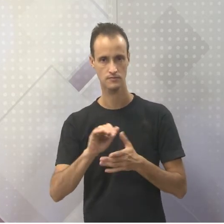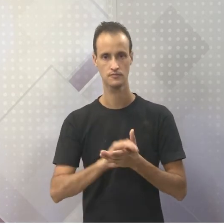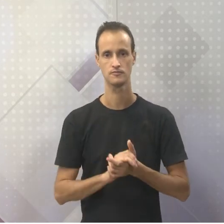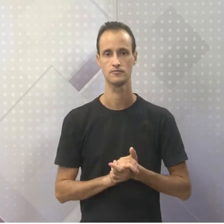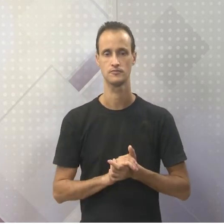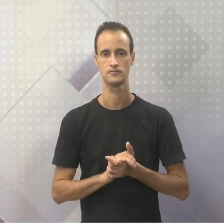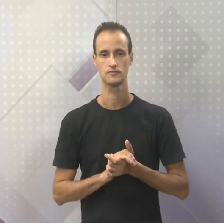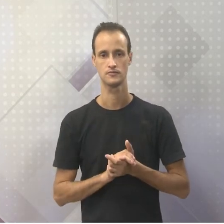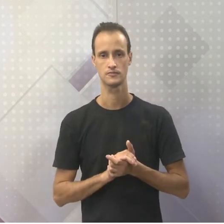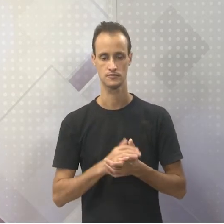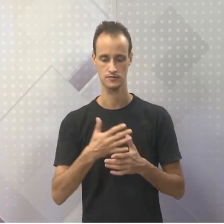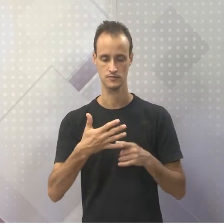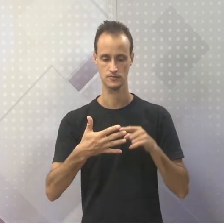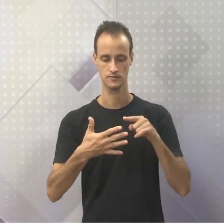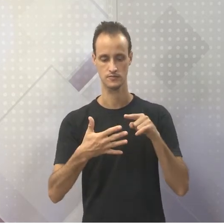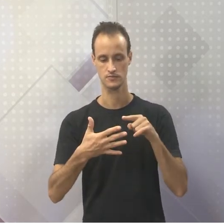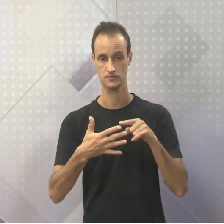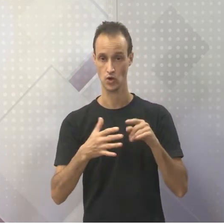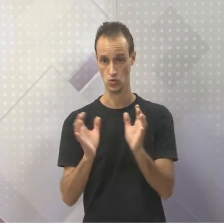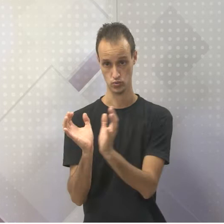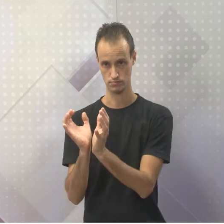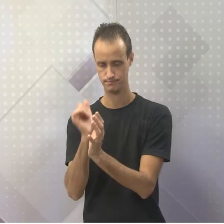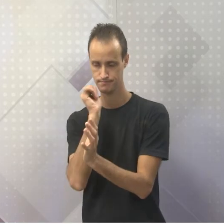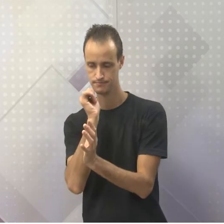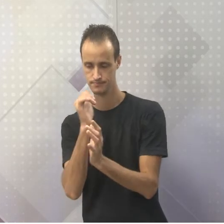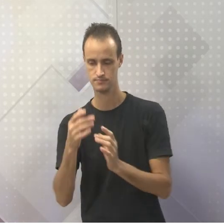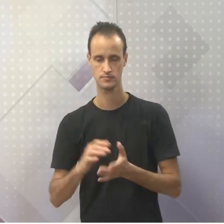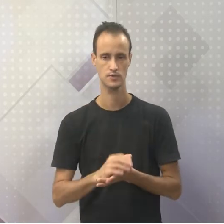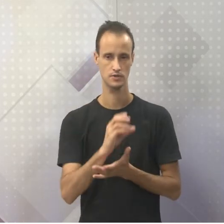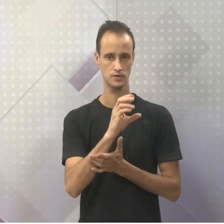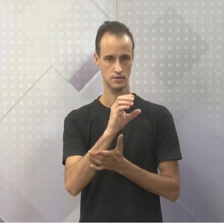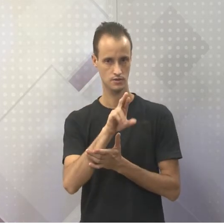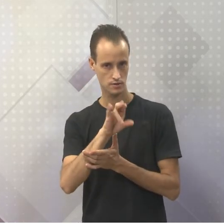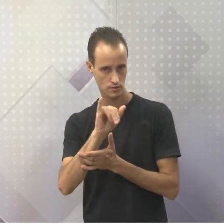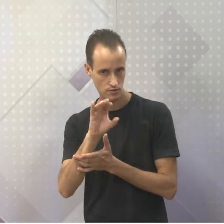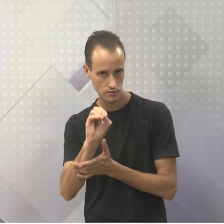ok? Aí do lado feminino, tem quem? Criou,